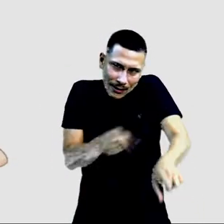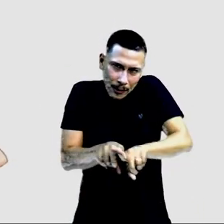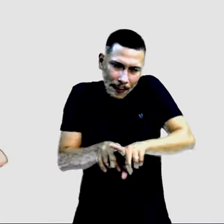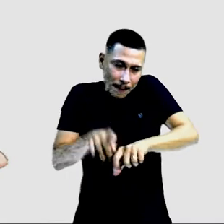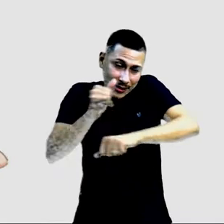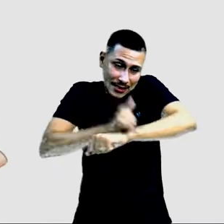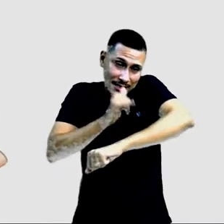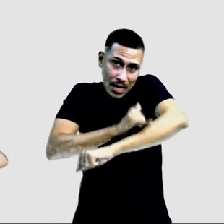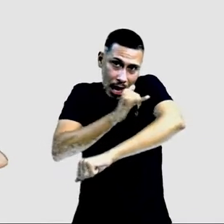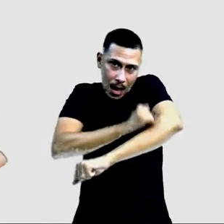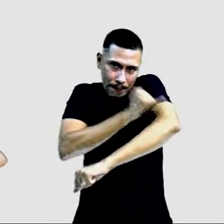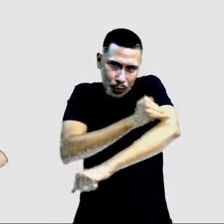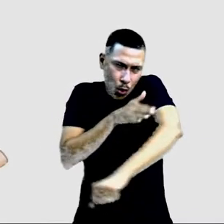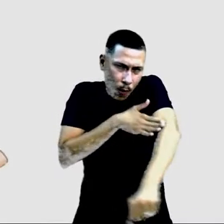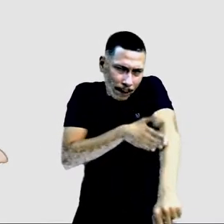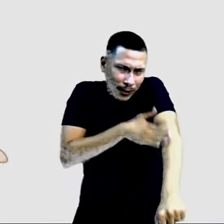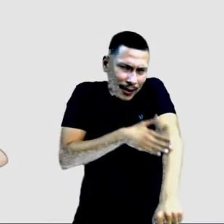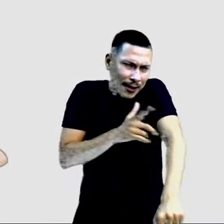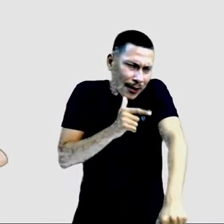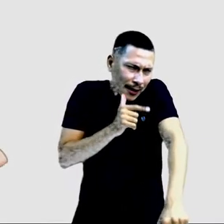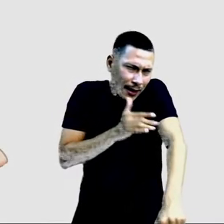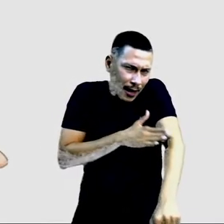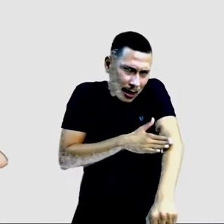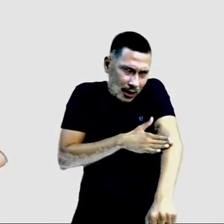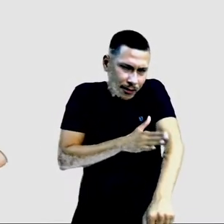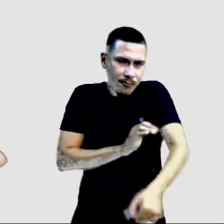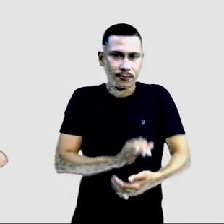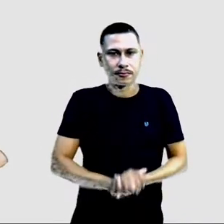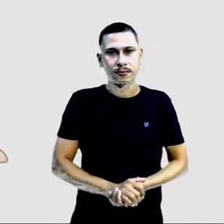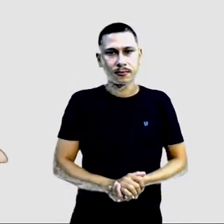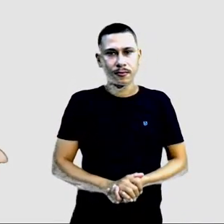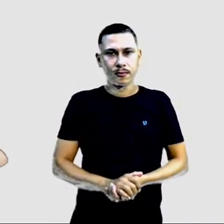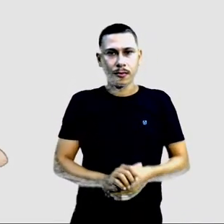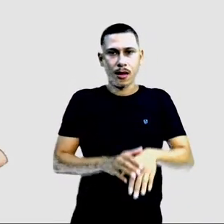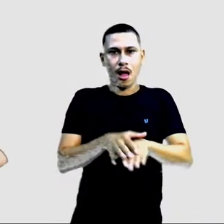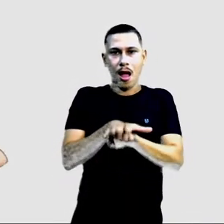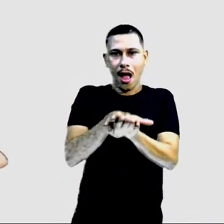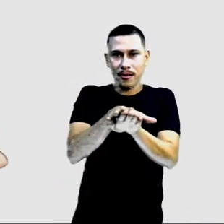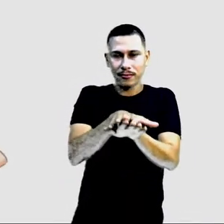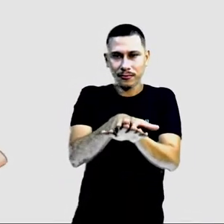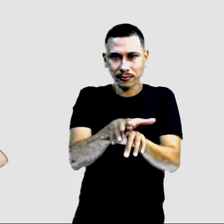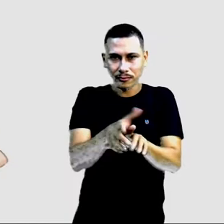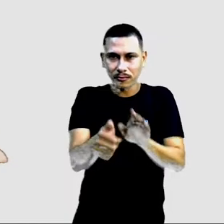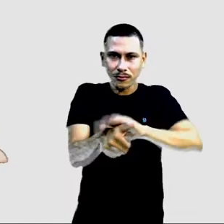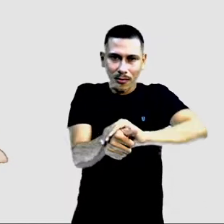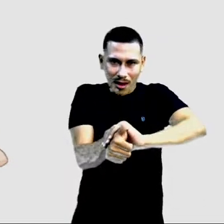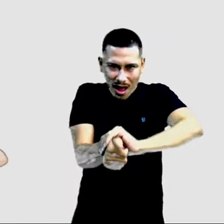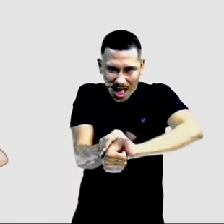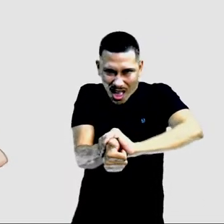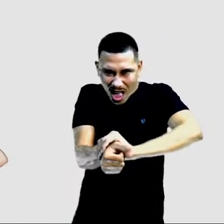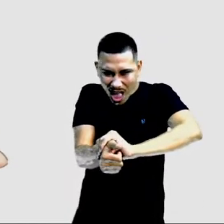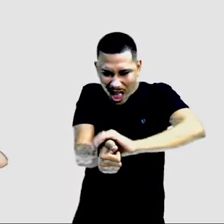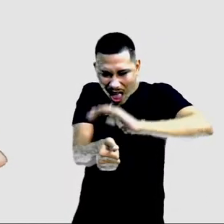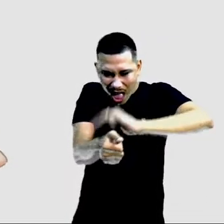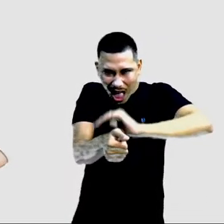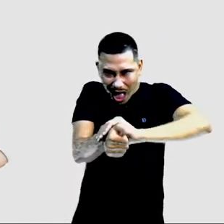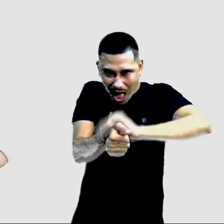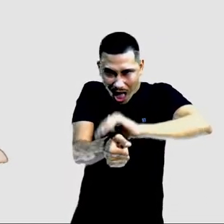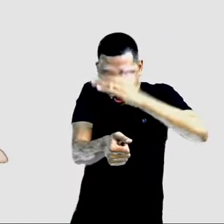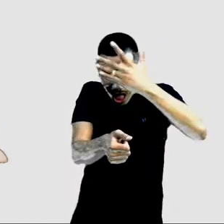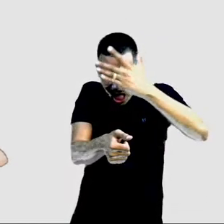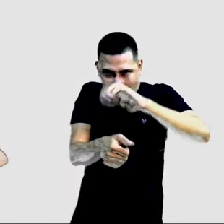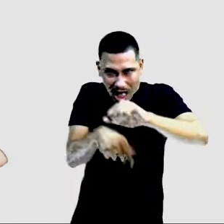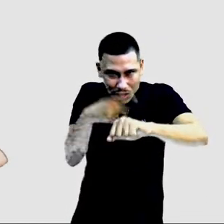aquela pele úmida, carapaça, que ela é uma carapaça dura, não isso? Aí diz assim, tartaruga, você vai para onde?